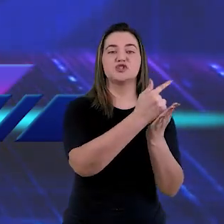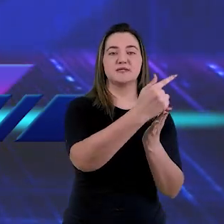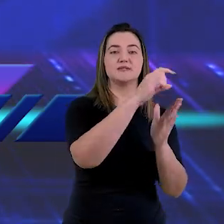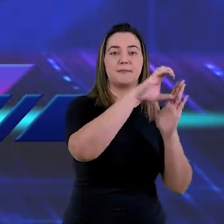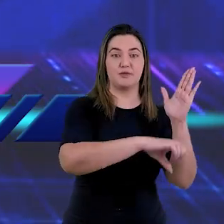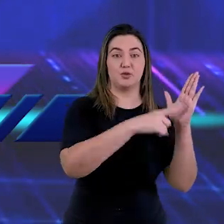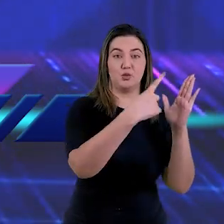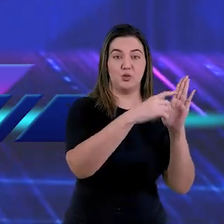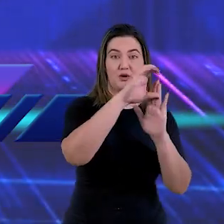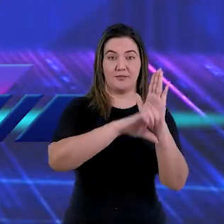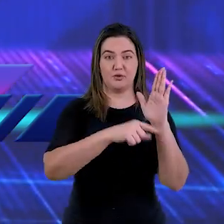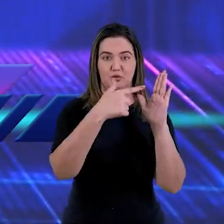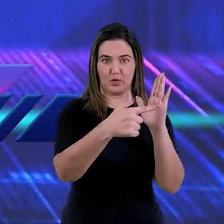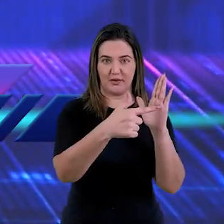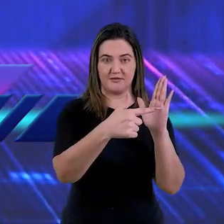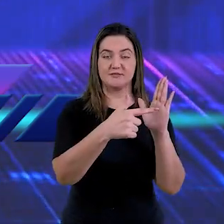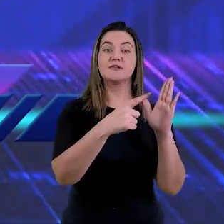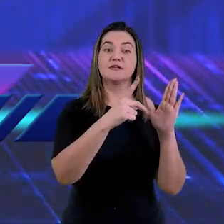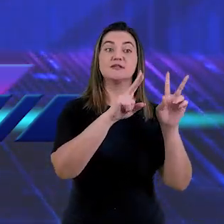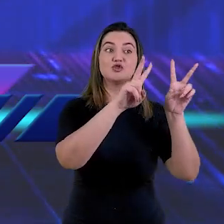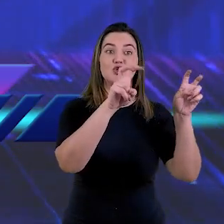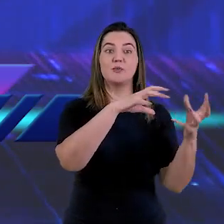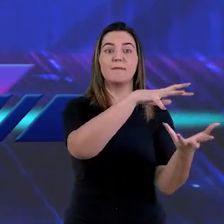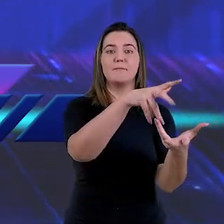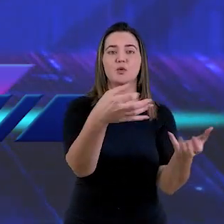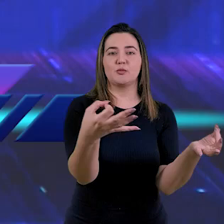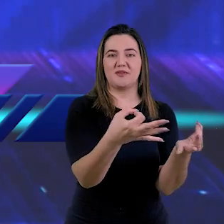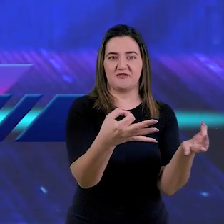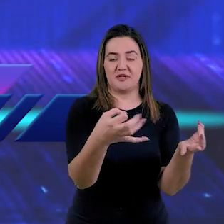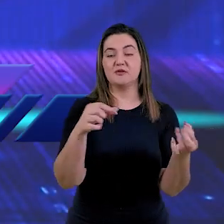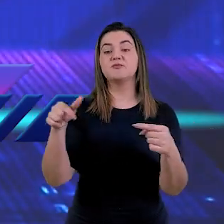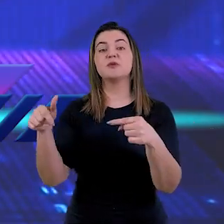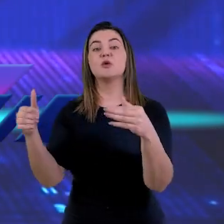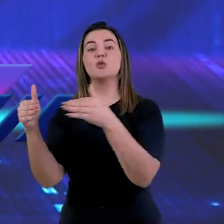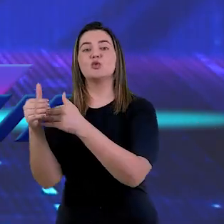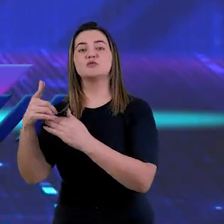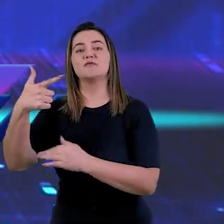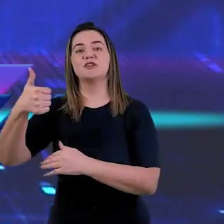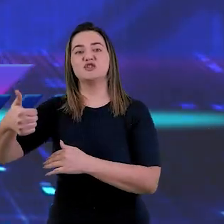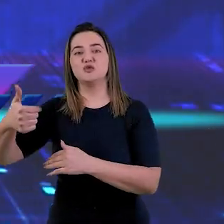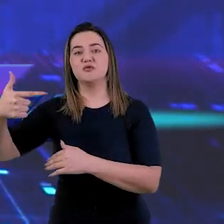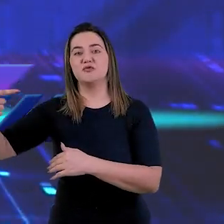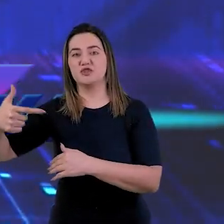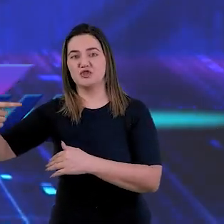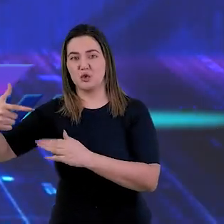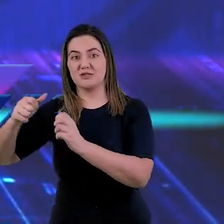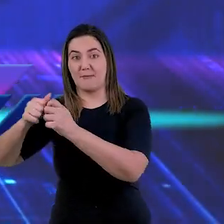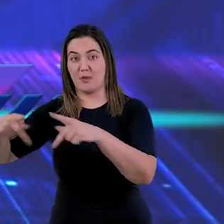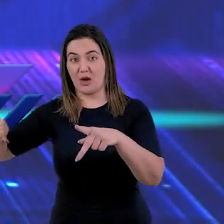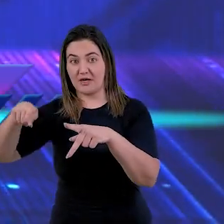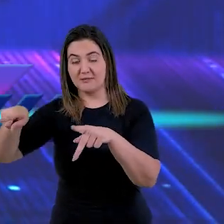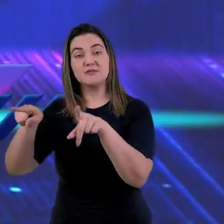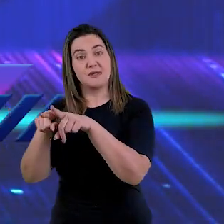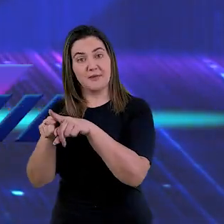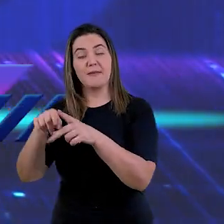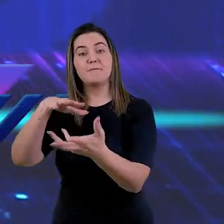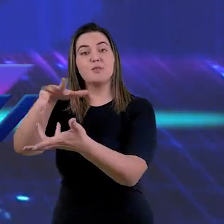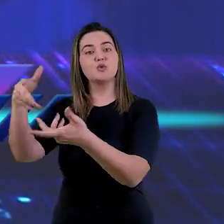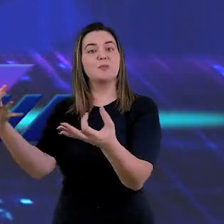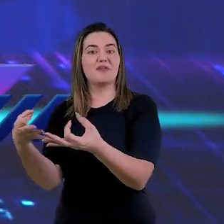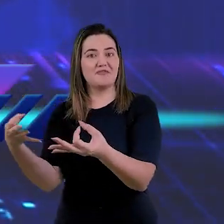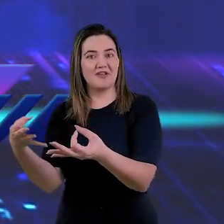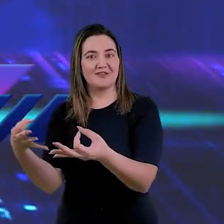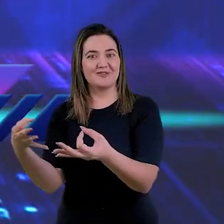Estamos aqui já falando dessa restauração de uma nova vida, o pecado já não existe mais. Esse momento que nós